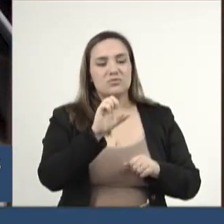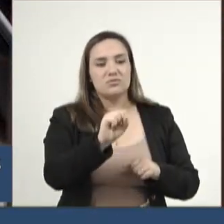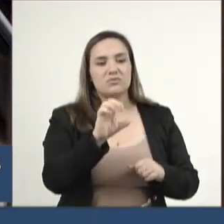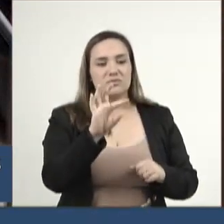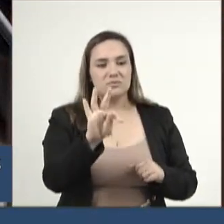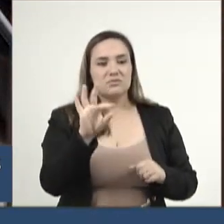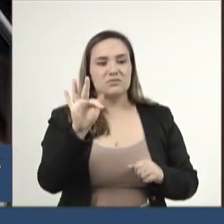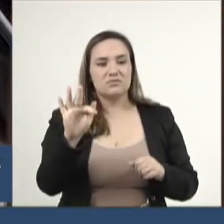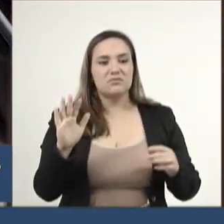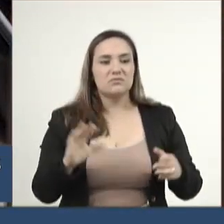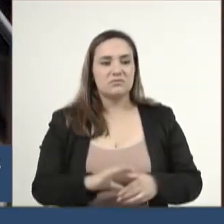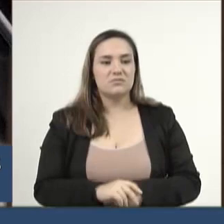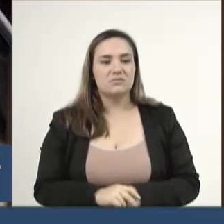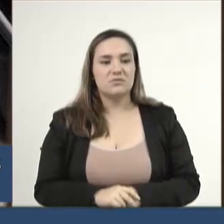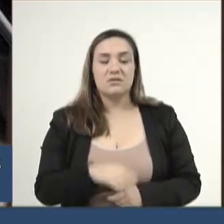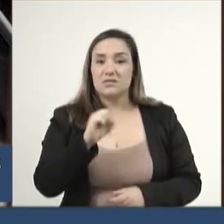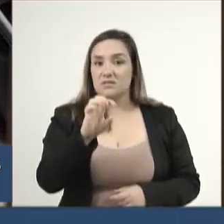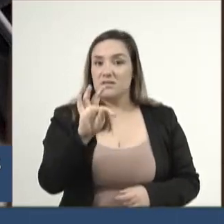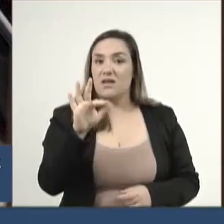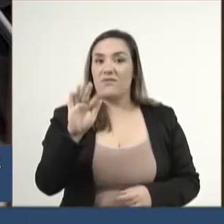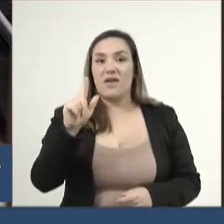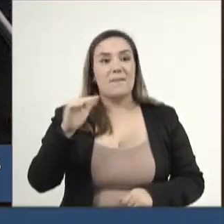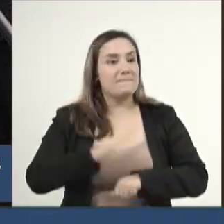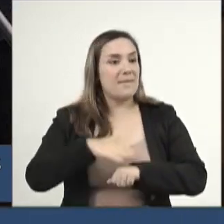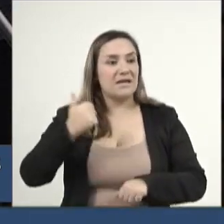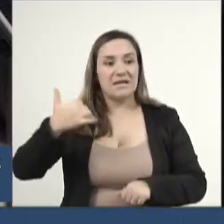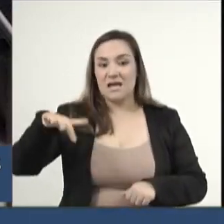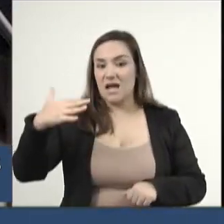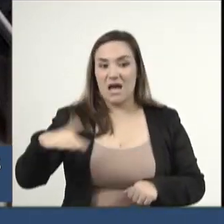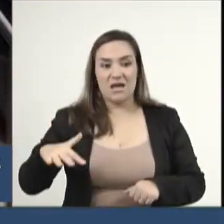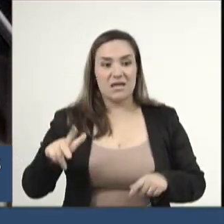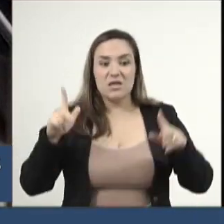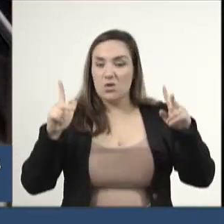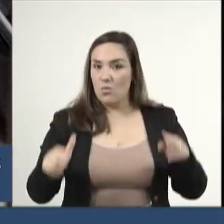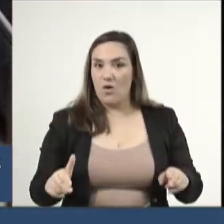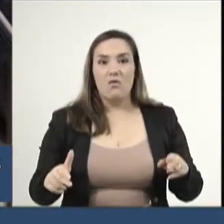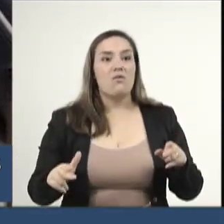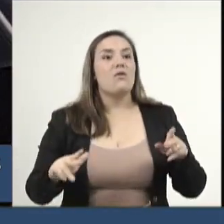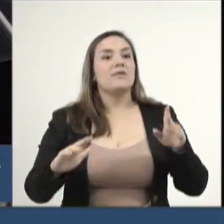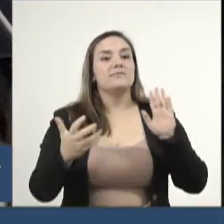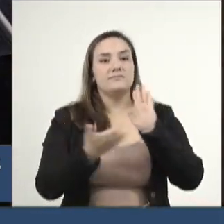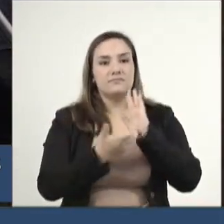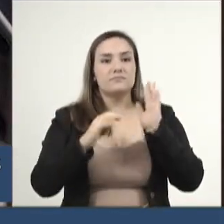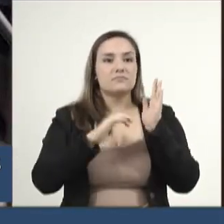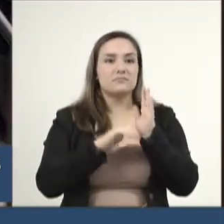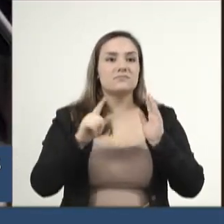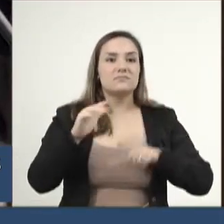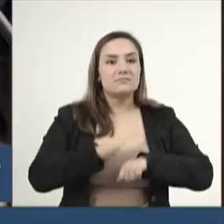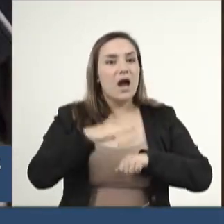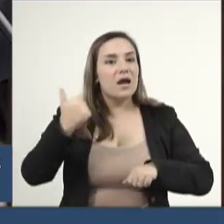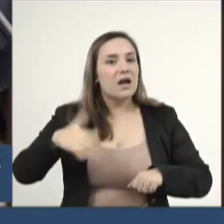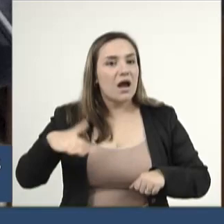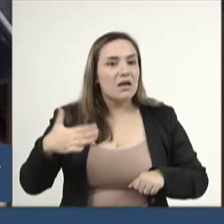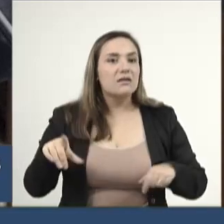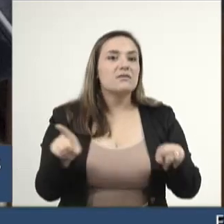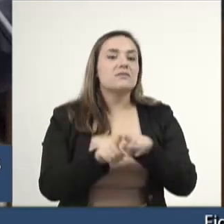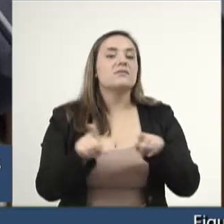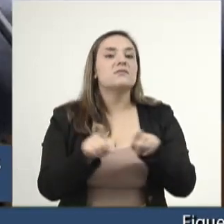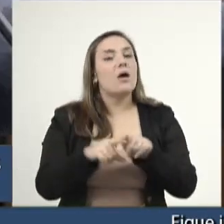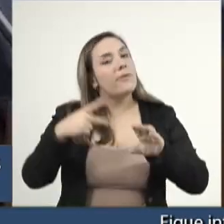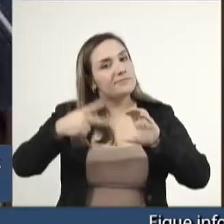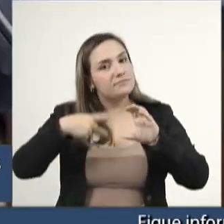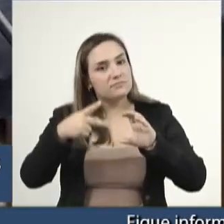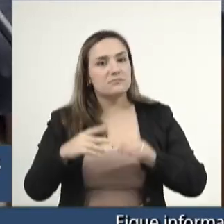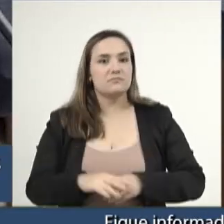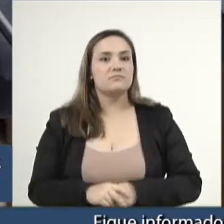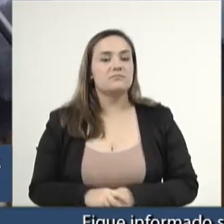que é o mais caro do mundo, assim como as câmaras federais, como as assembleias ativas, como as câmaras municipais